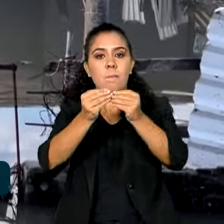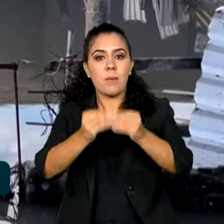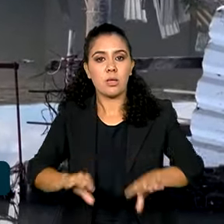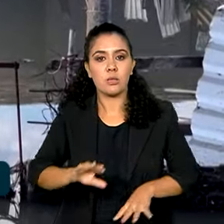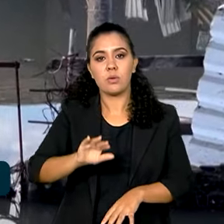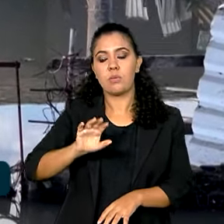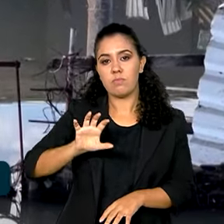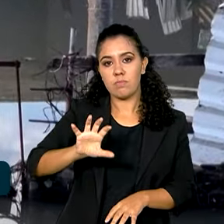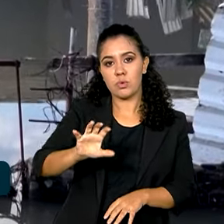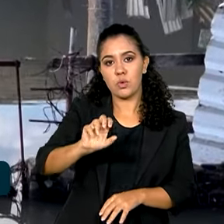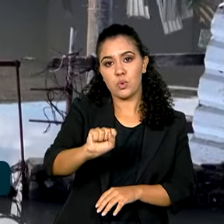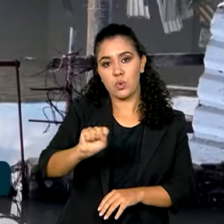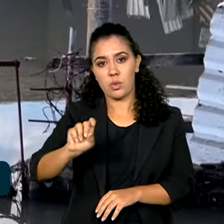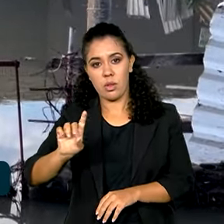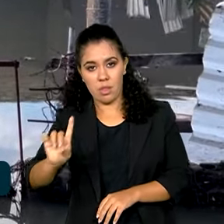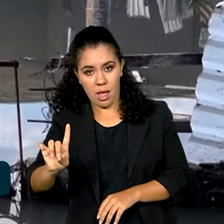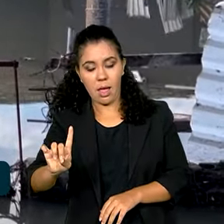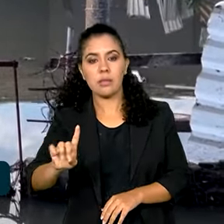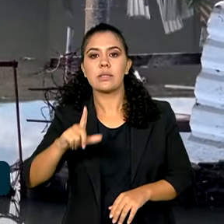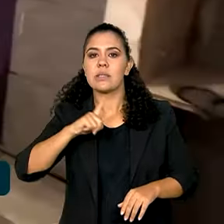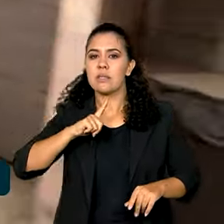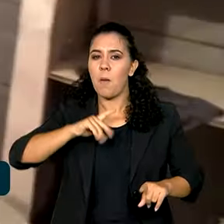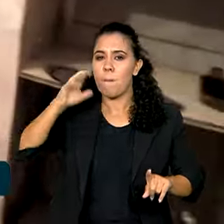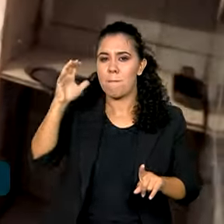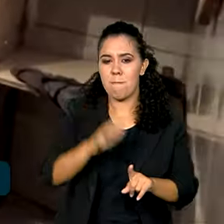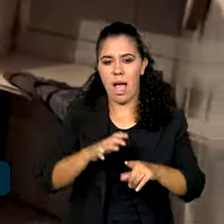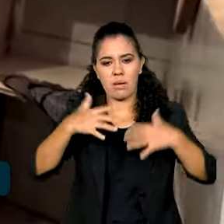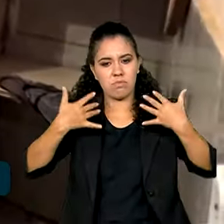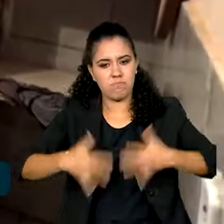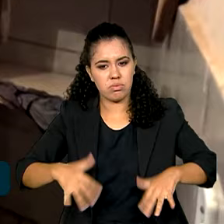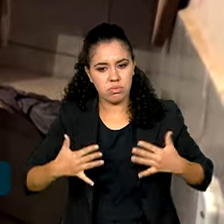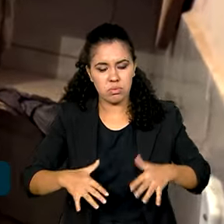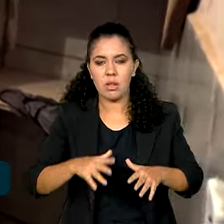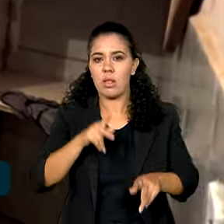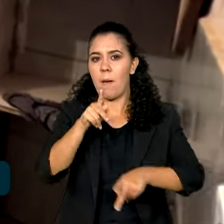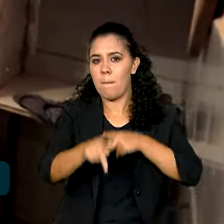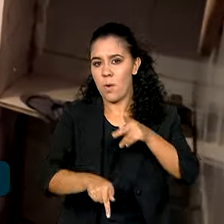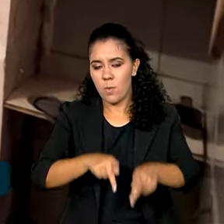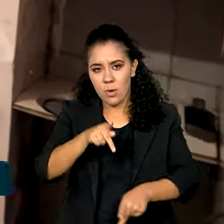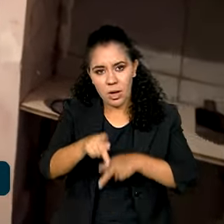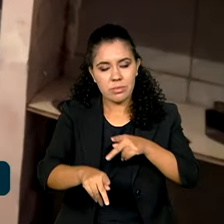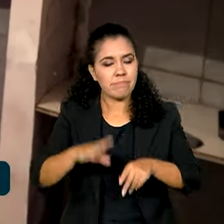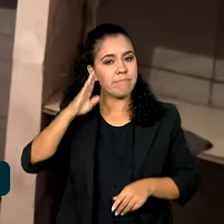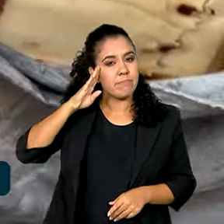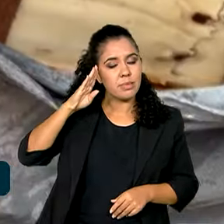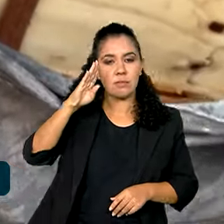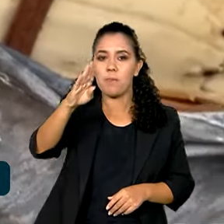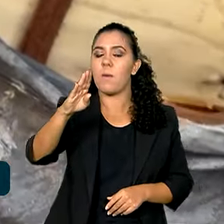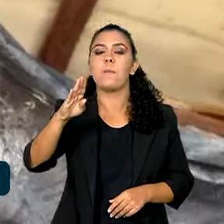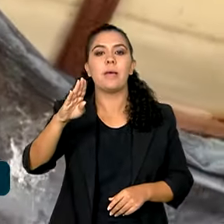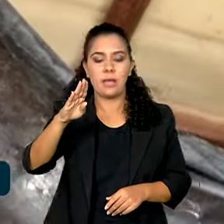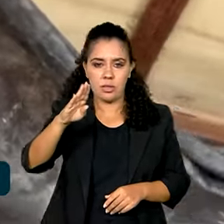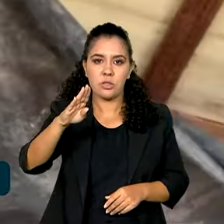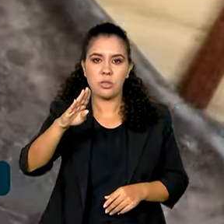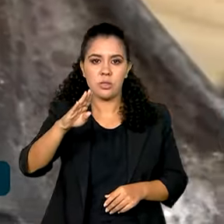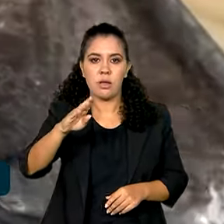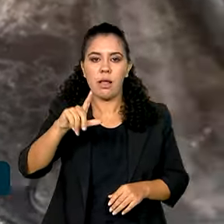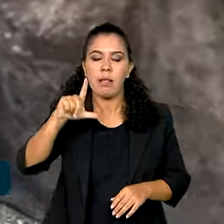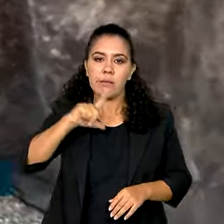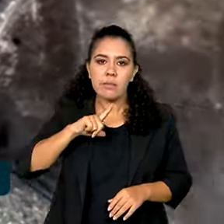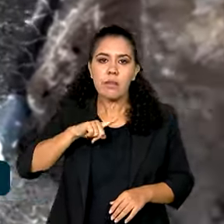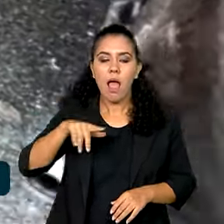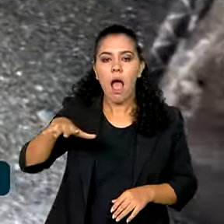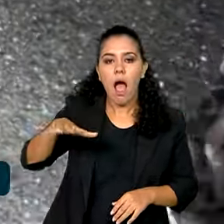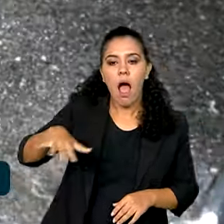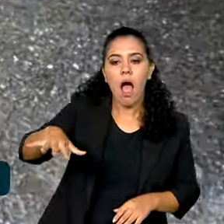sudeste. Com impacto diverso na população, especialmente naquelas áreas